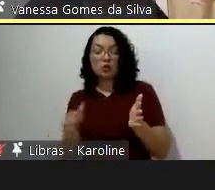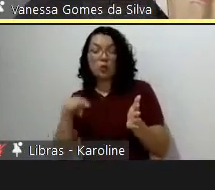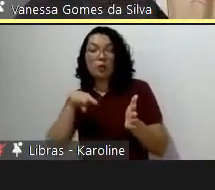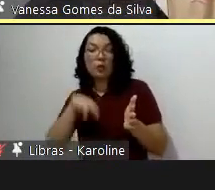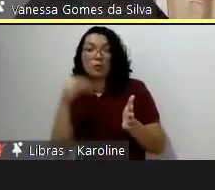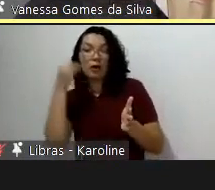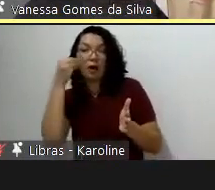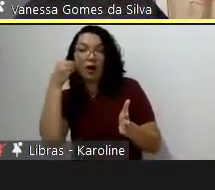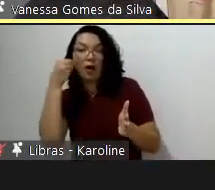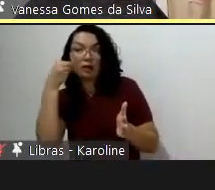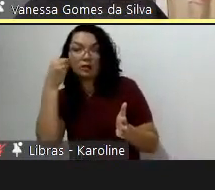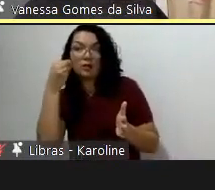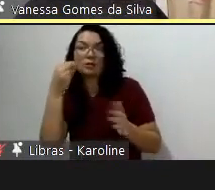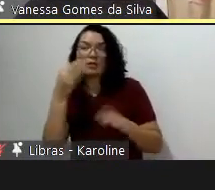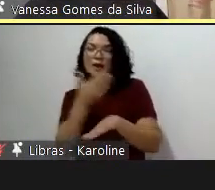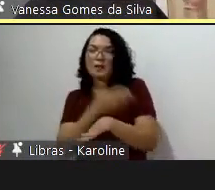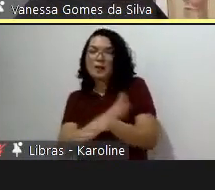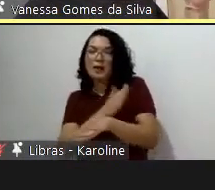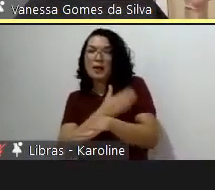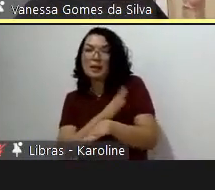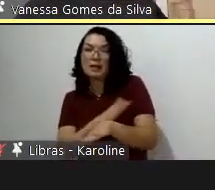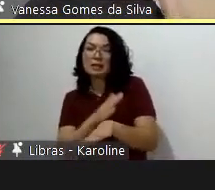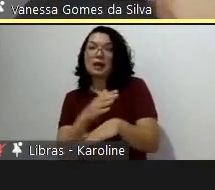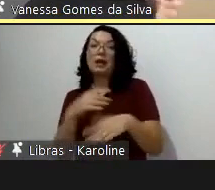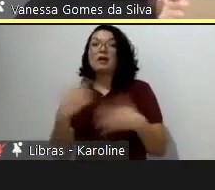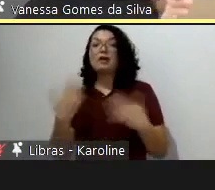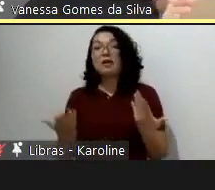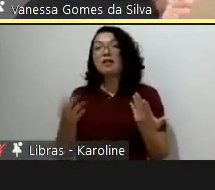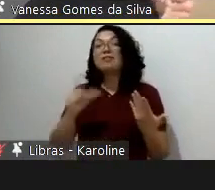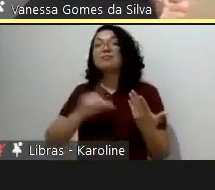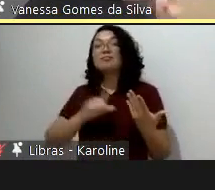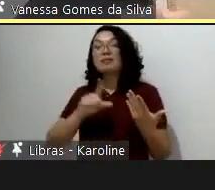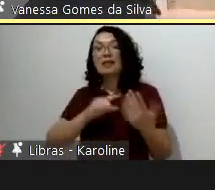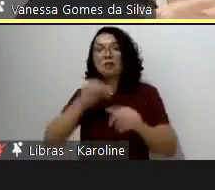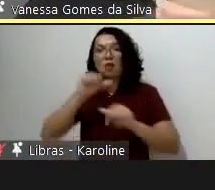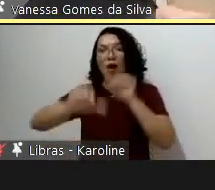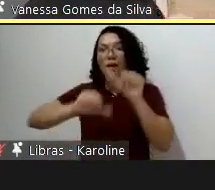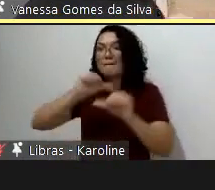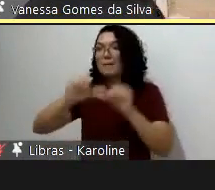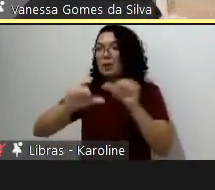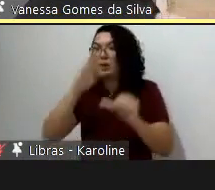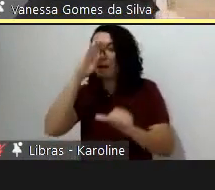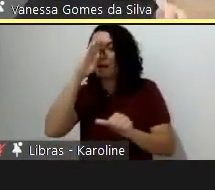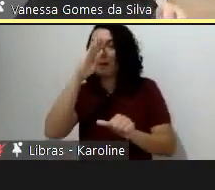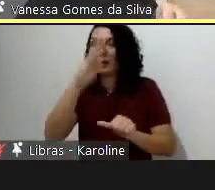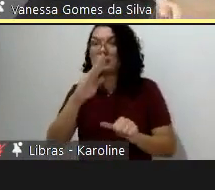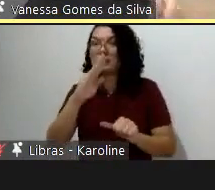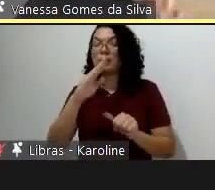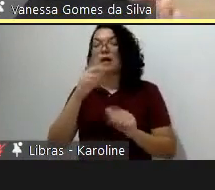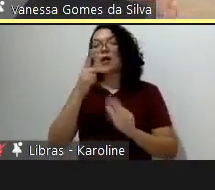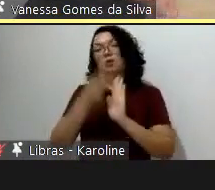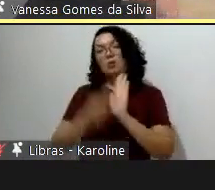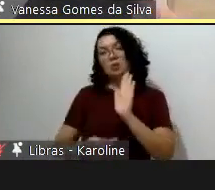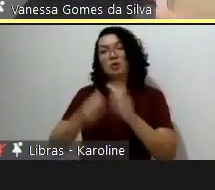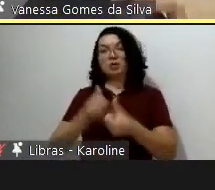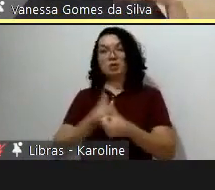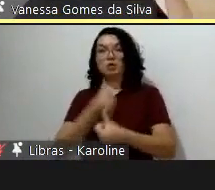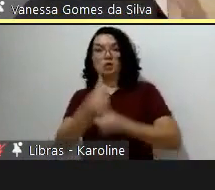no processo, no projeto semestral, em que eles construíam uma planilha de dados do zero, vou mostrar aqui, e